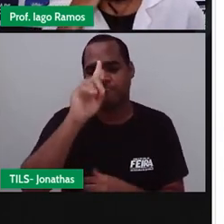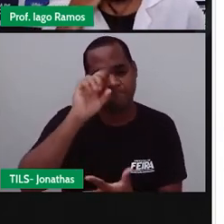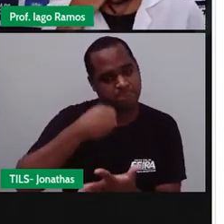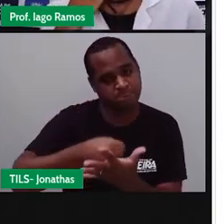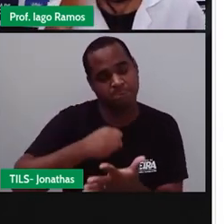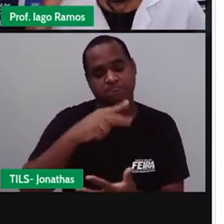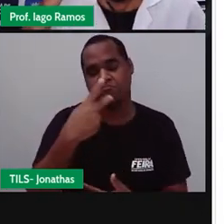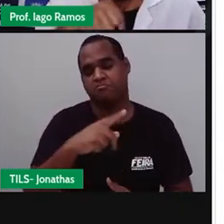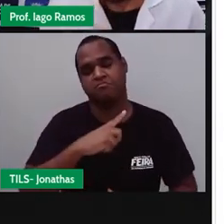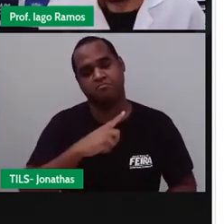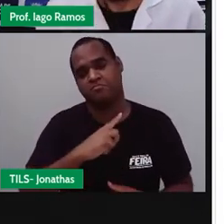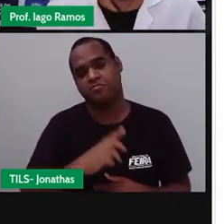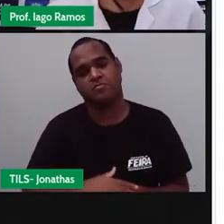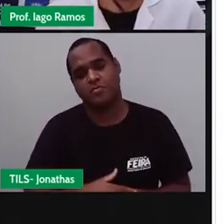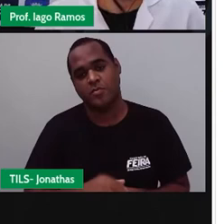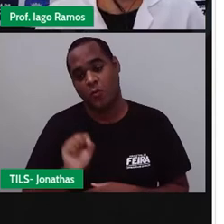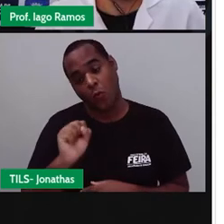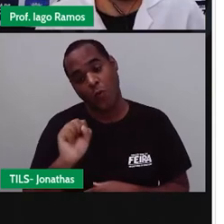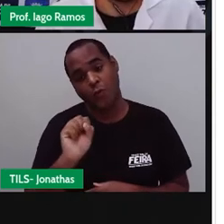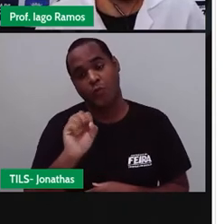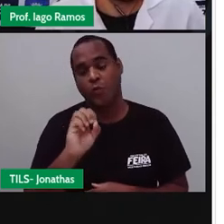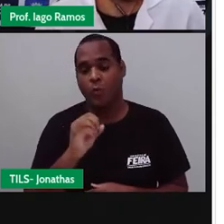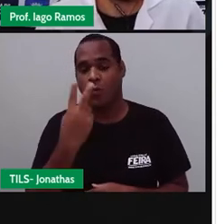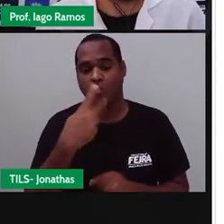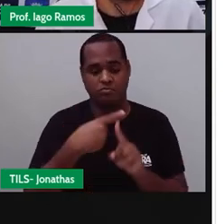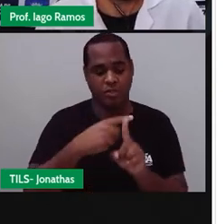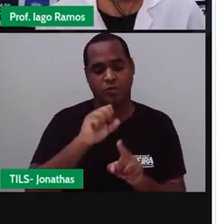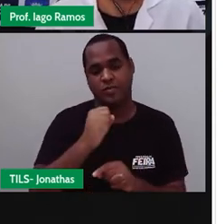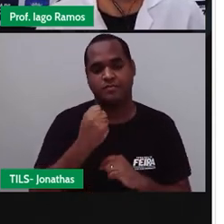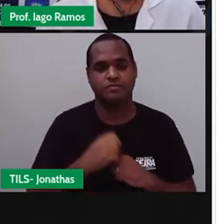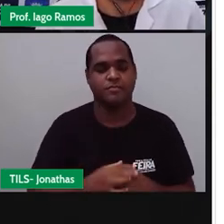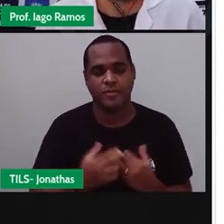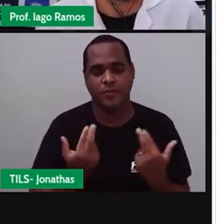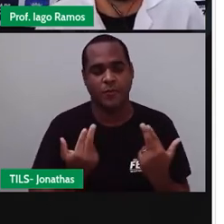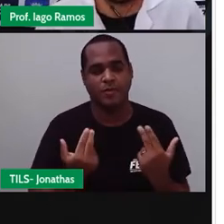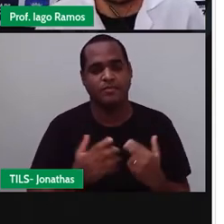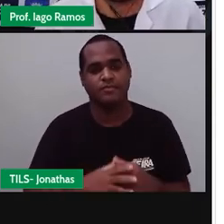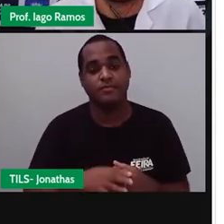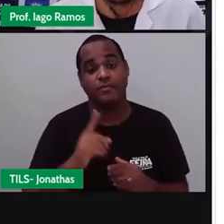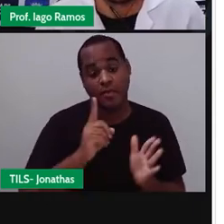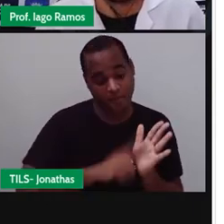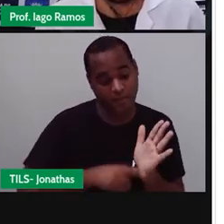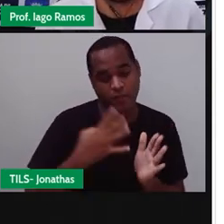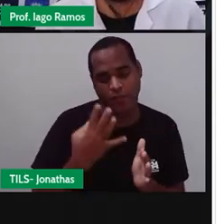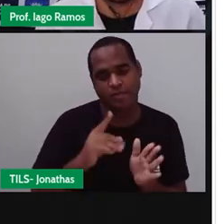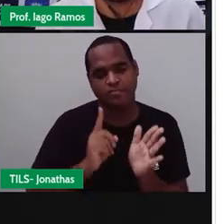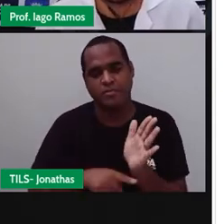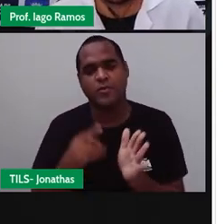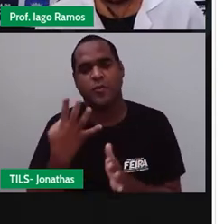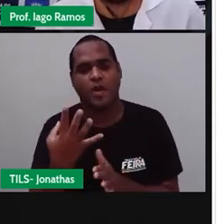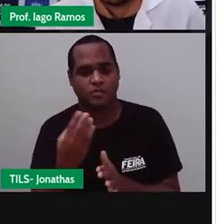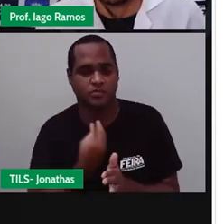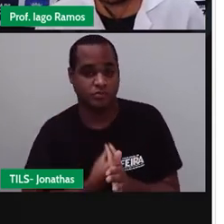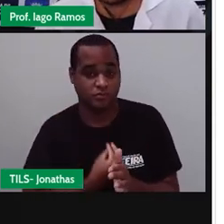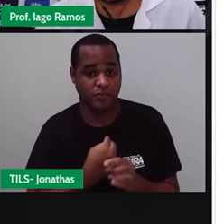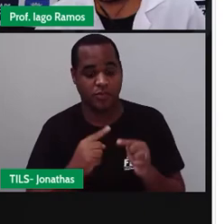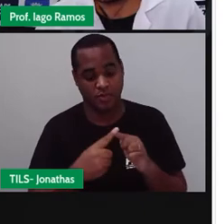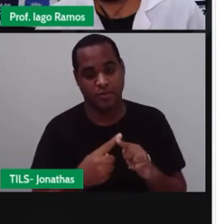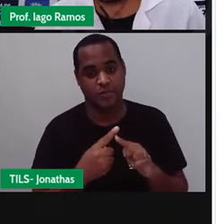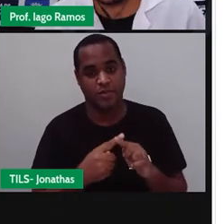critério. Veja que, nesse caso, quando a gente multiplicou menos 2 por menos 4, o resultado já deu